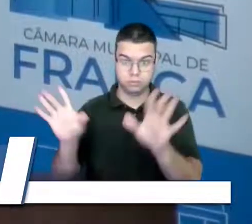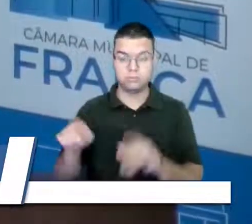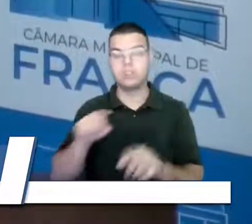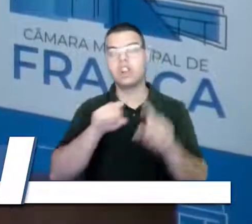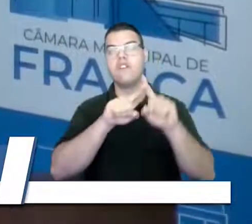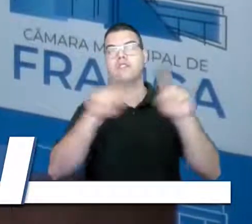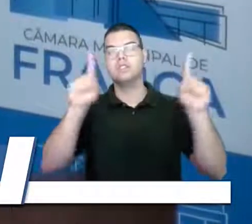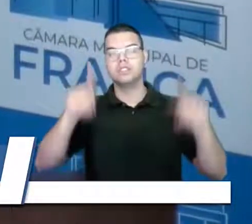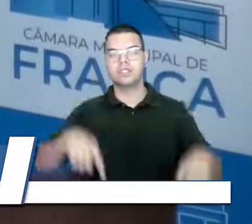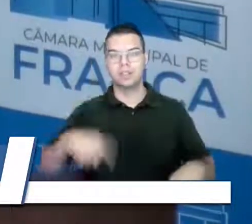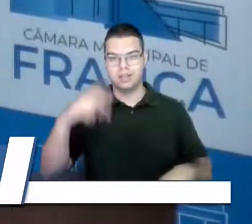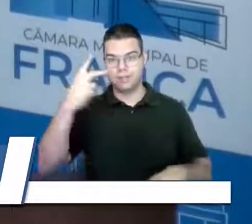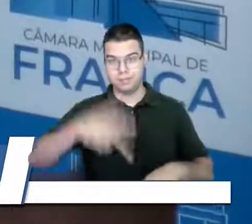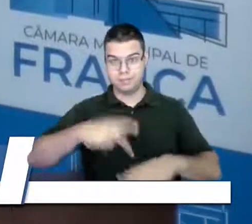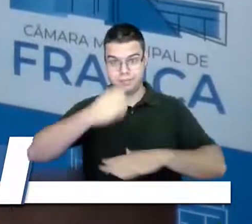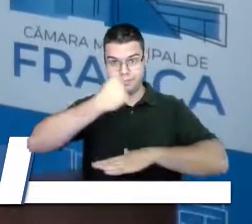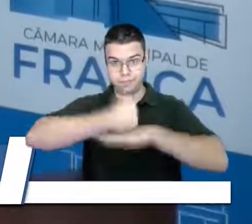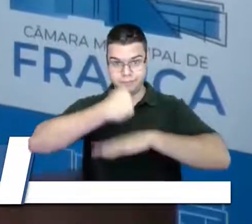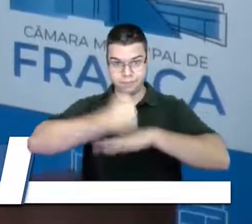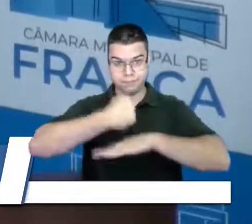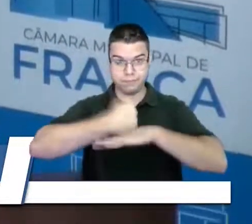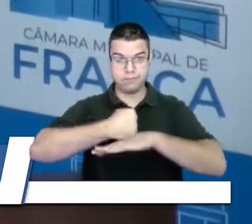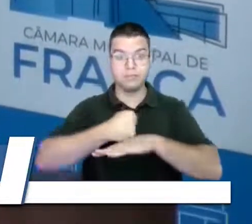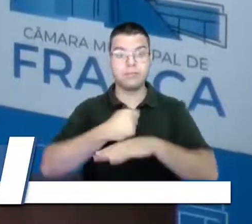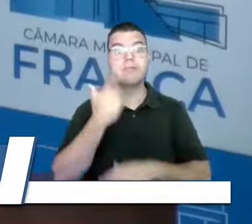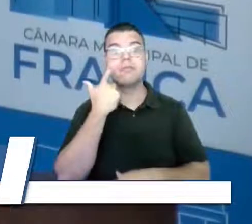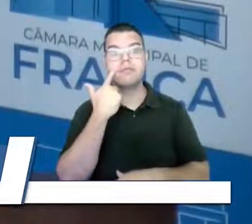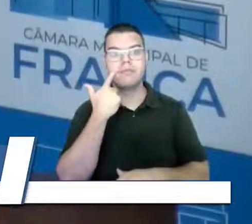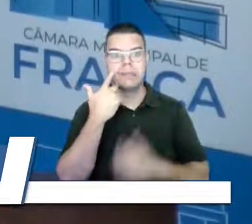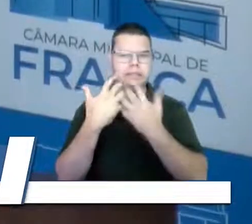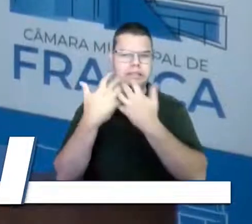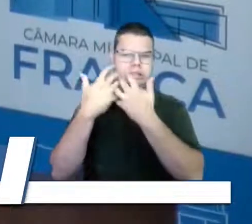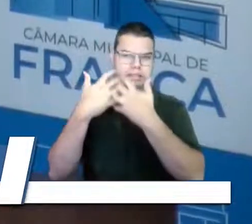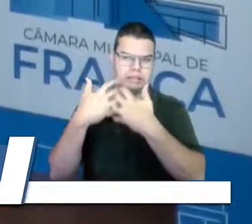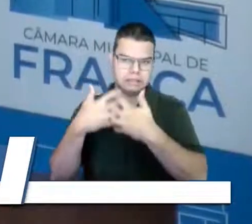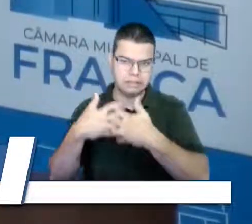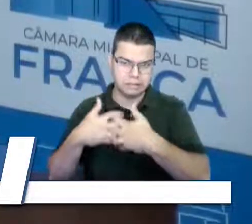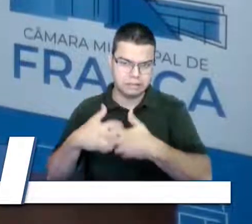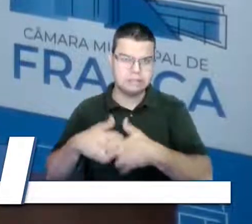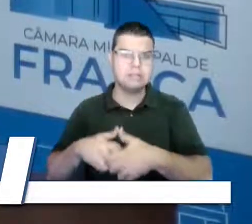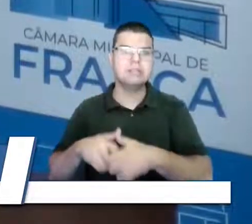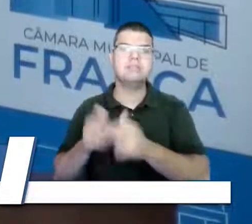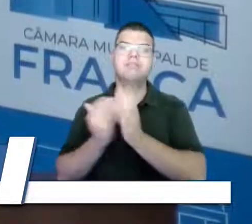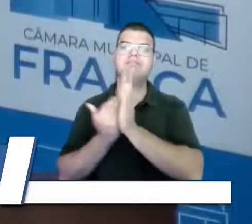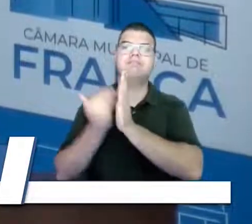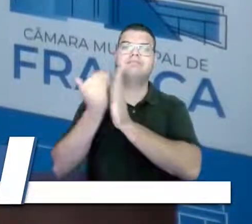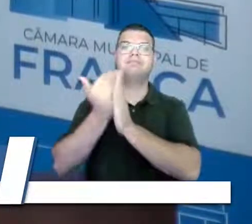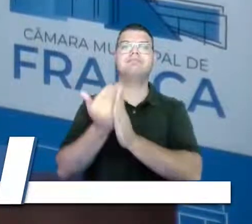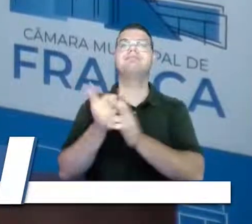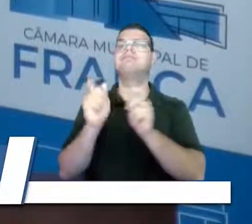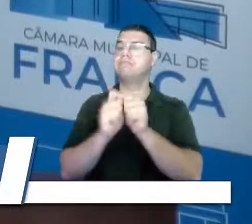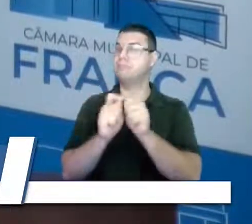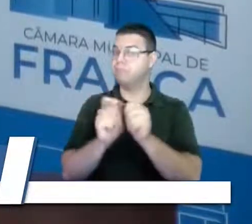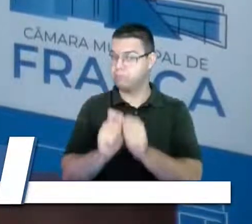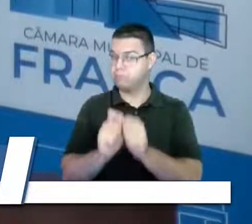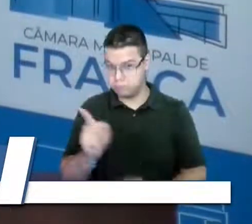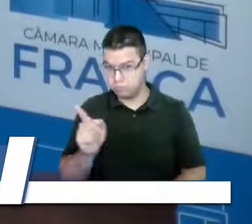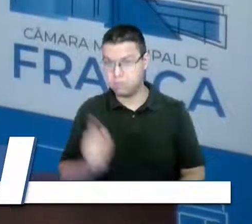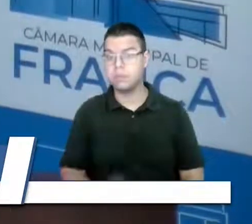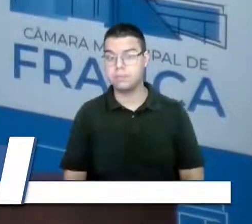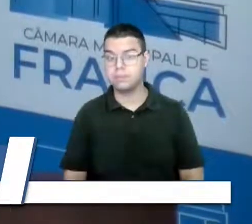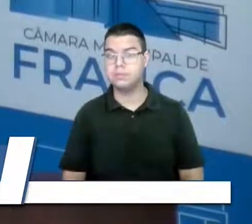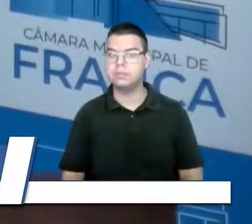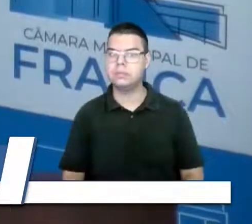Franca pegaram as interligações mais complexas e foram feitas, e fizeram, com toda a